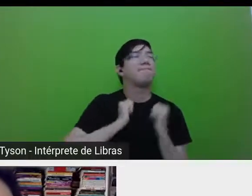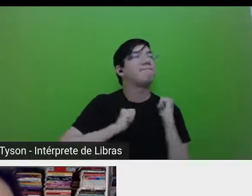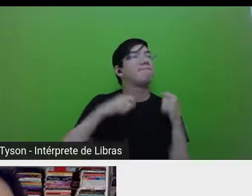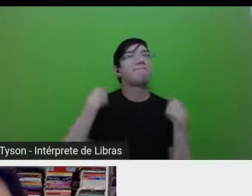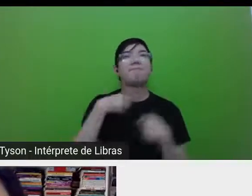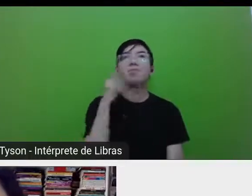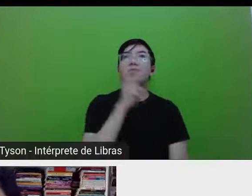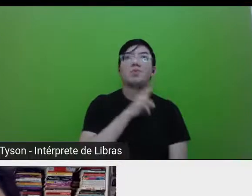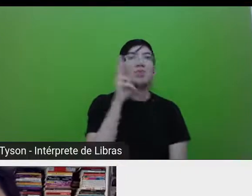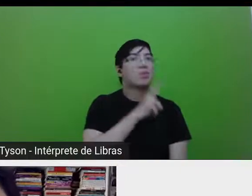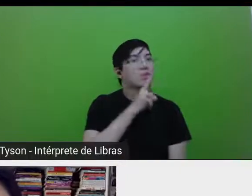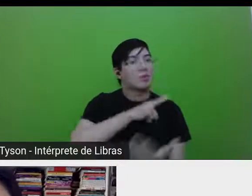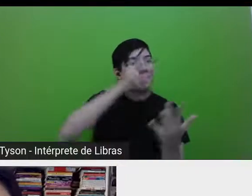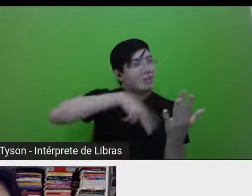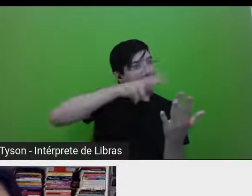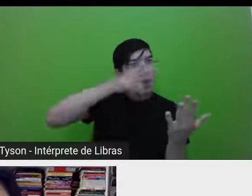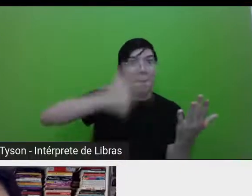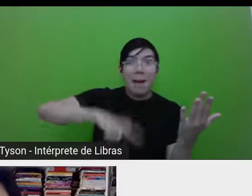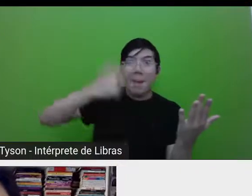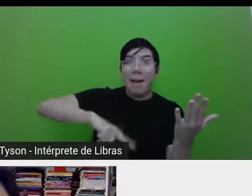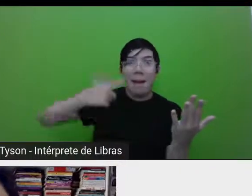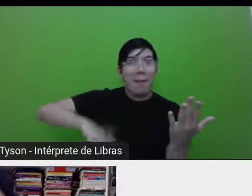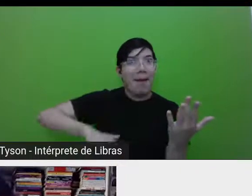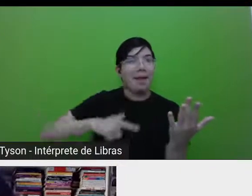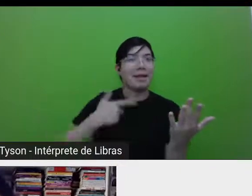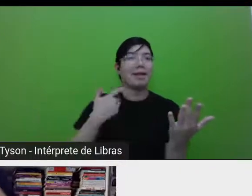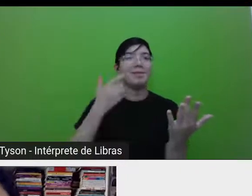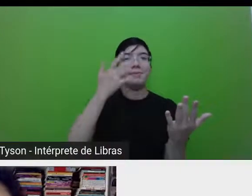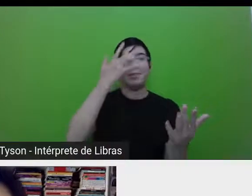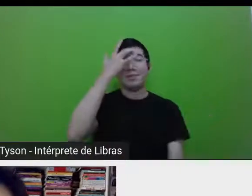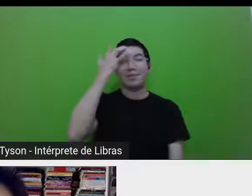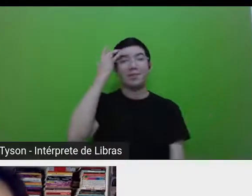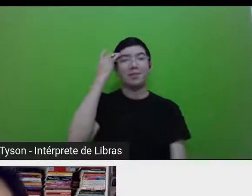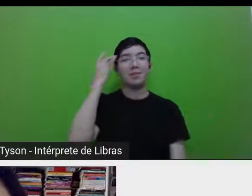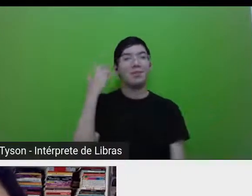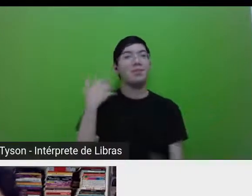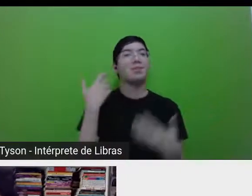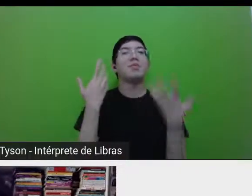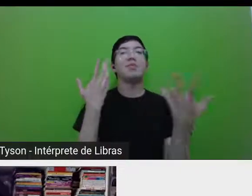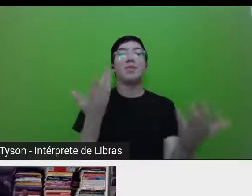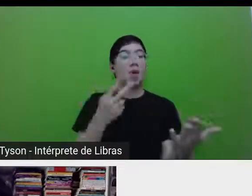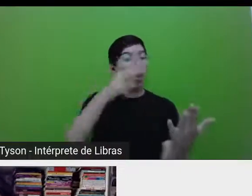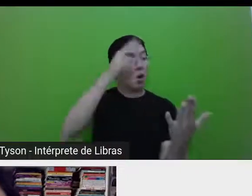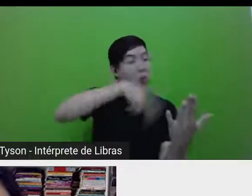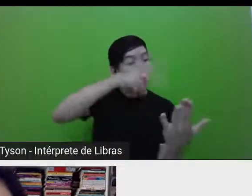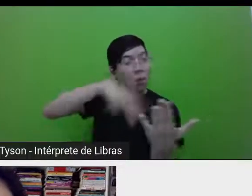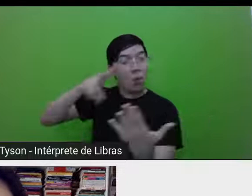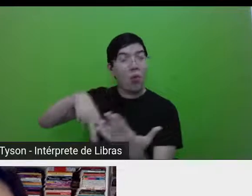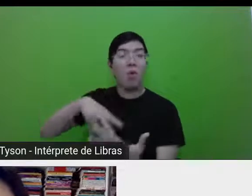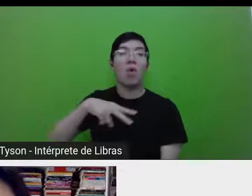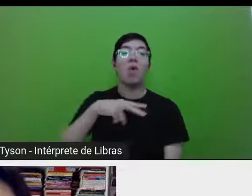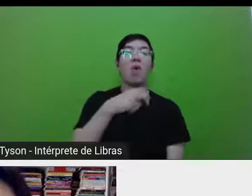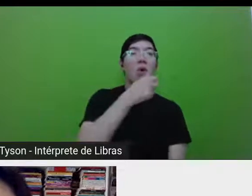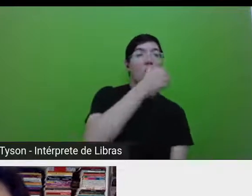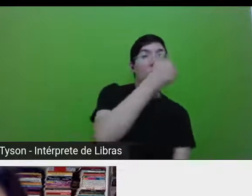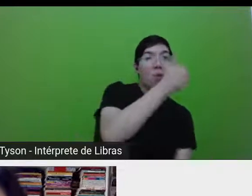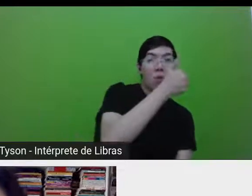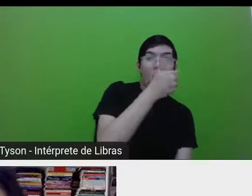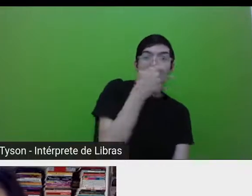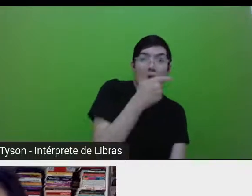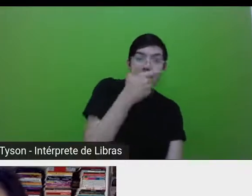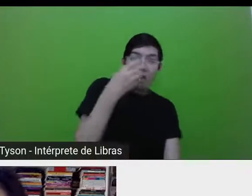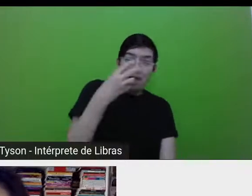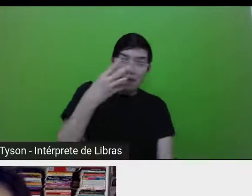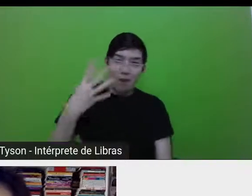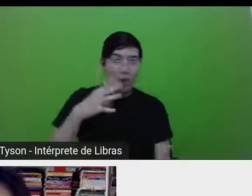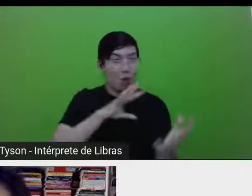E aí... Você leu os quatro na mesma semana. Praticamente. Acho que eu levei uns dois meses para ler tudo, mas